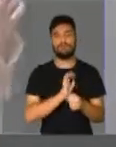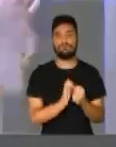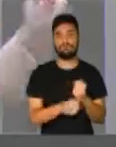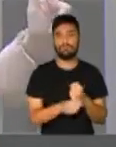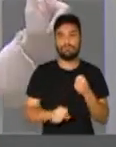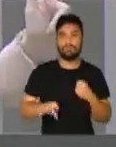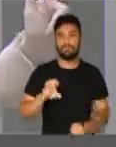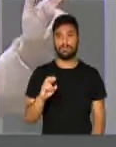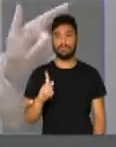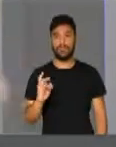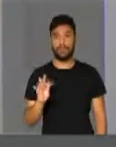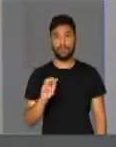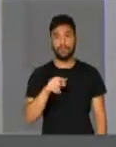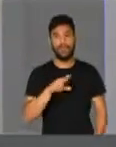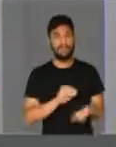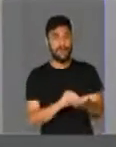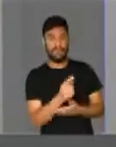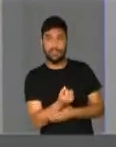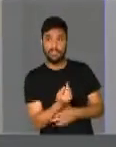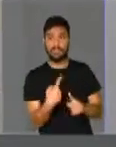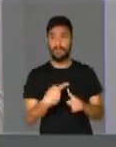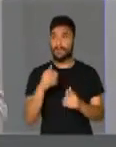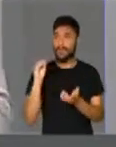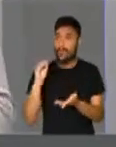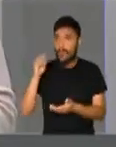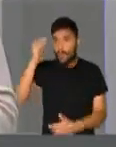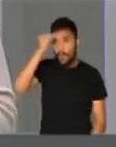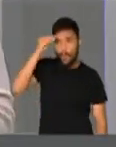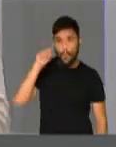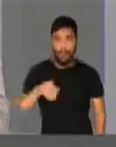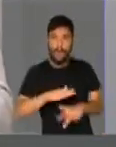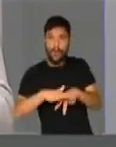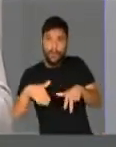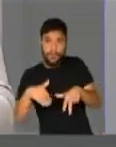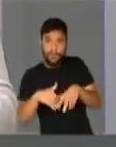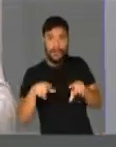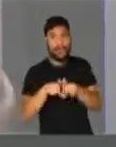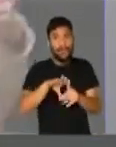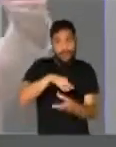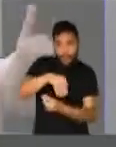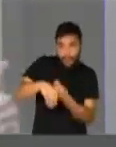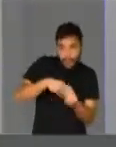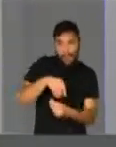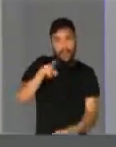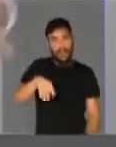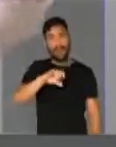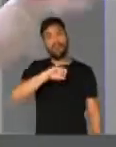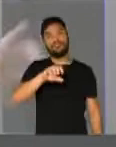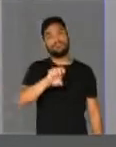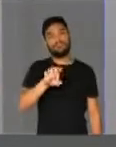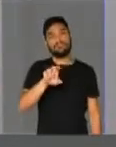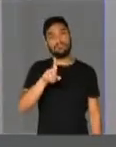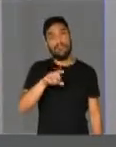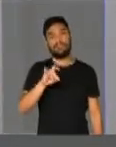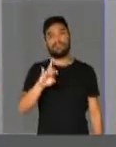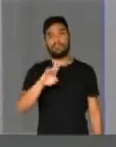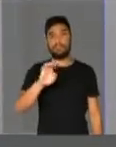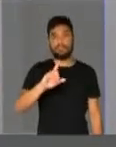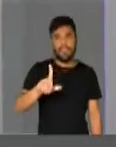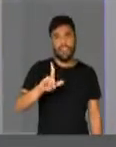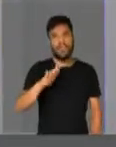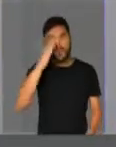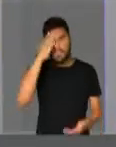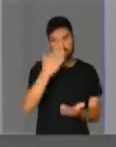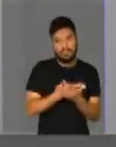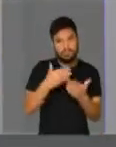isso é culpa da corrupção. E culpa, um dos grandes culpados é de seu, deve voltar na data de hoje, ou aí nos próximos